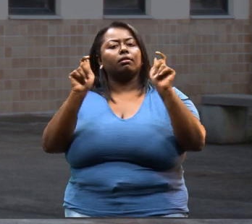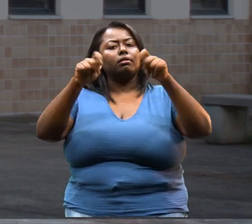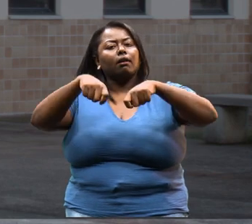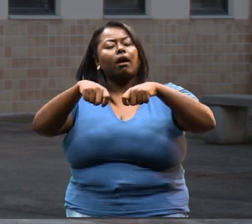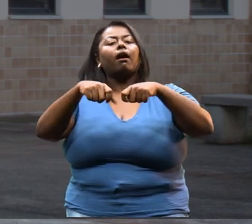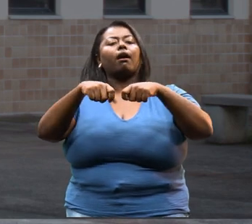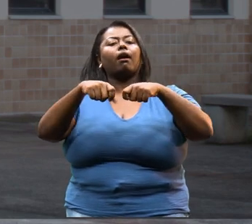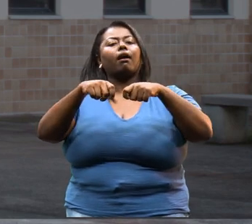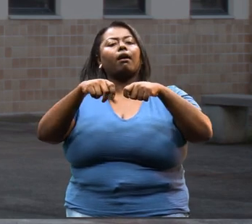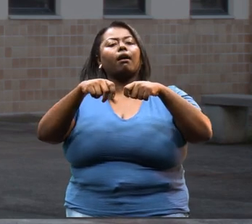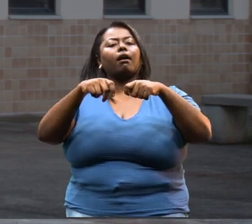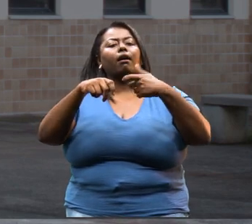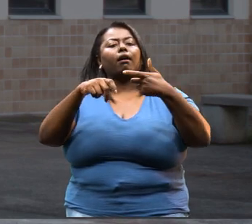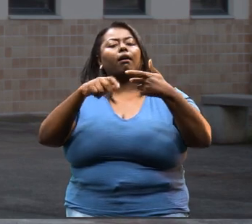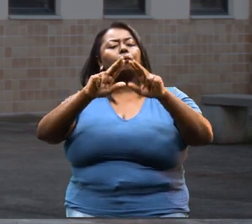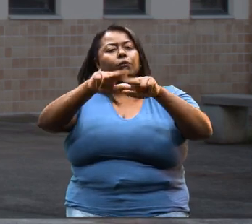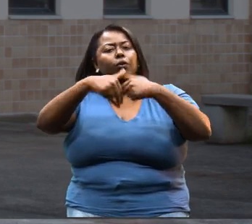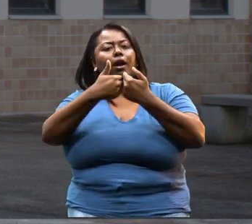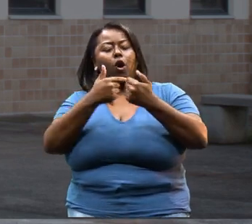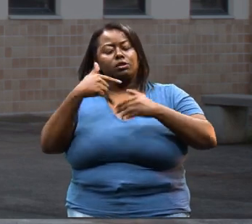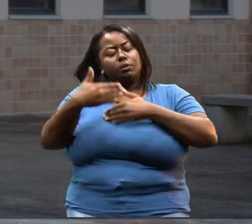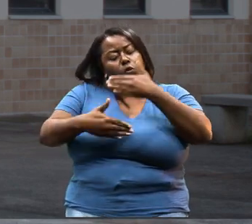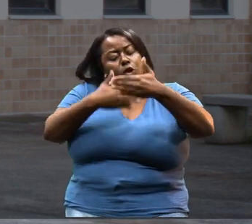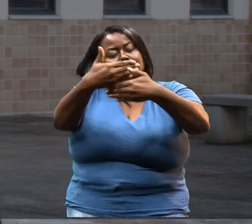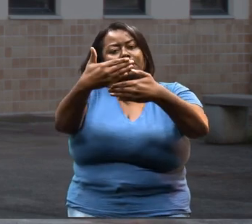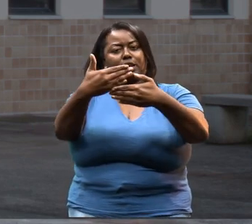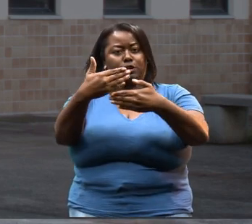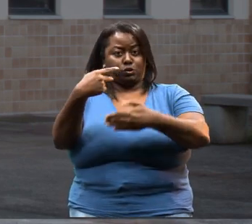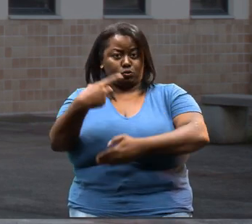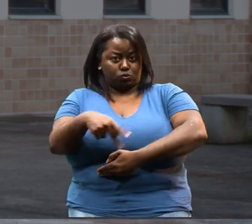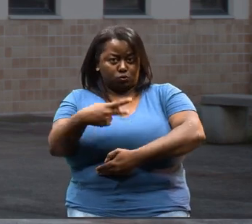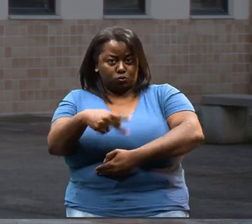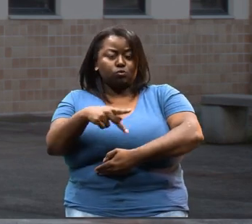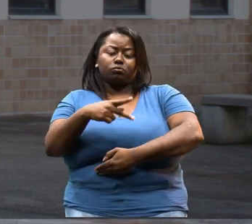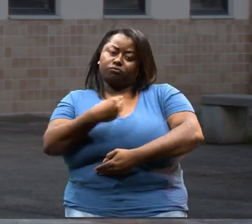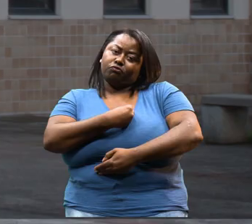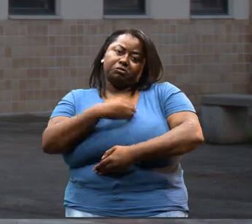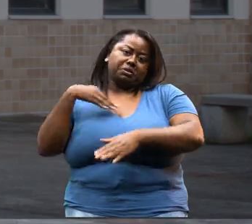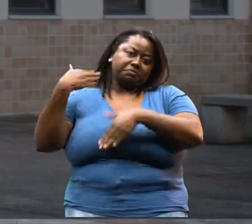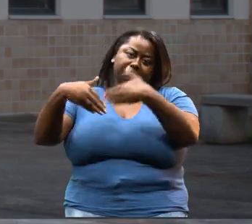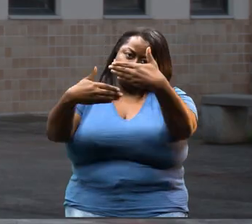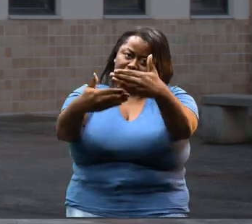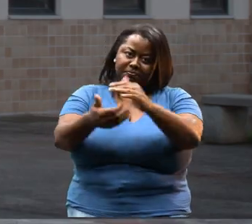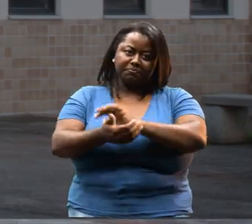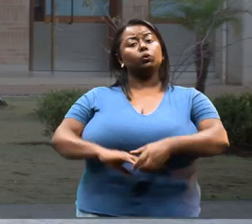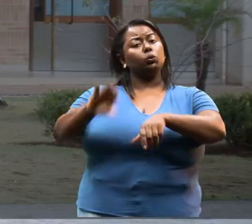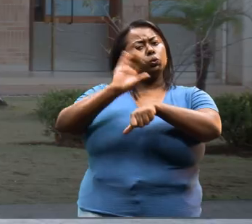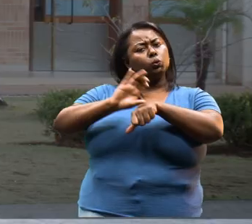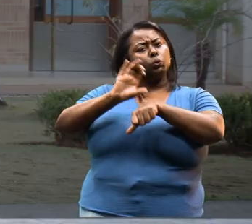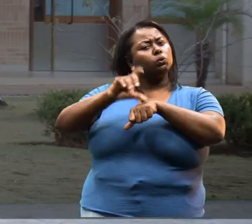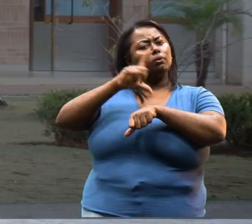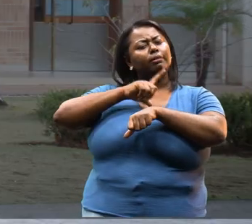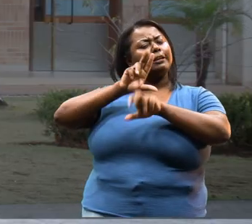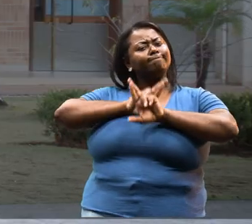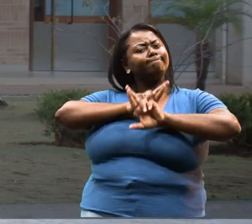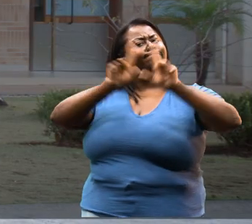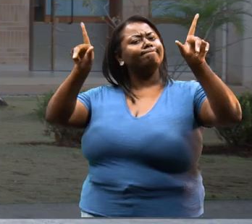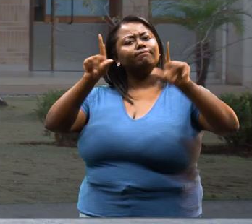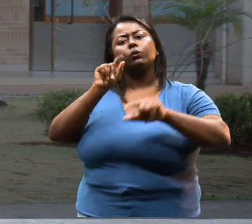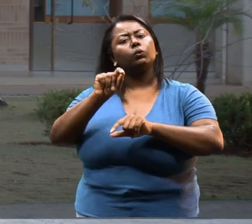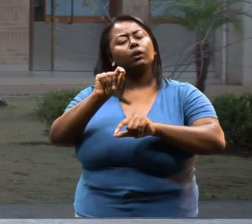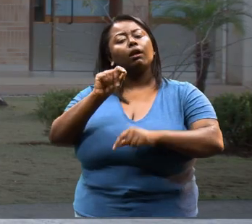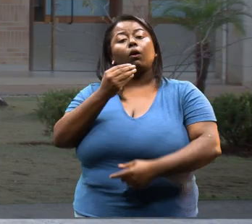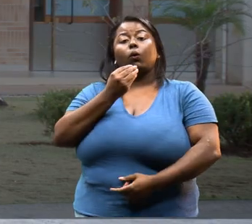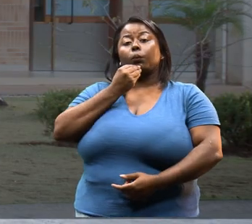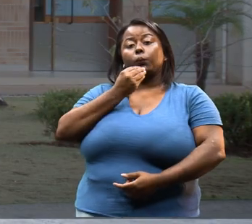através dos processos evolutivos ao longo do tempo. O primeiro diferencial do curso